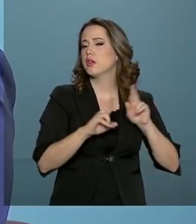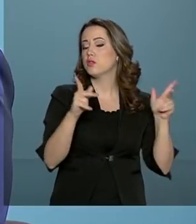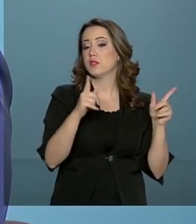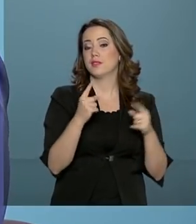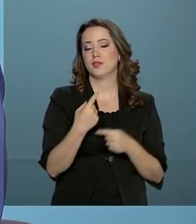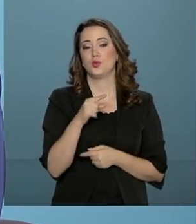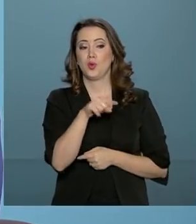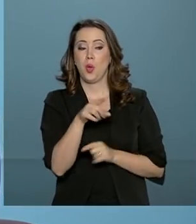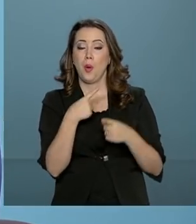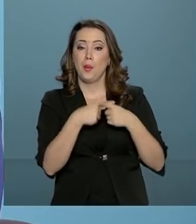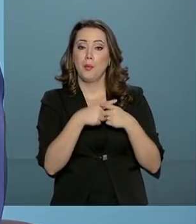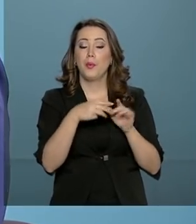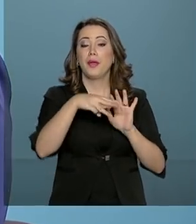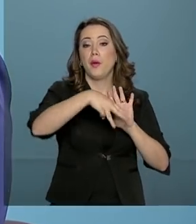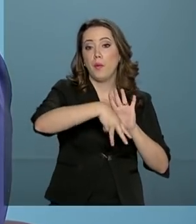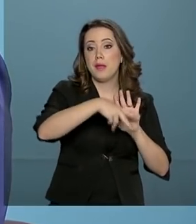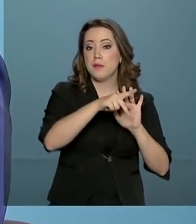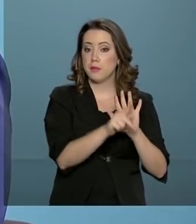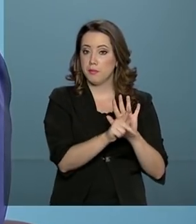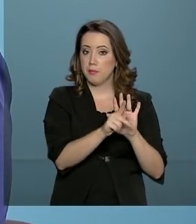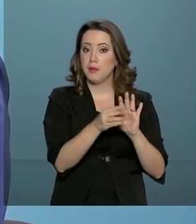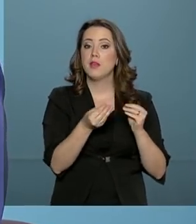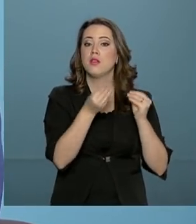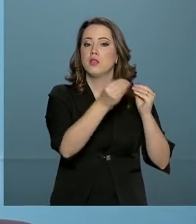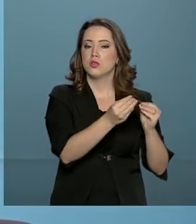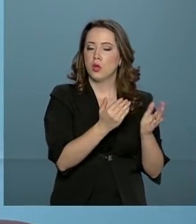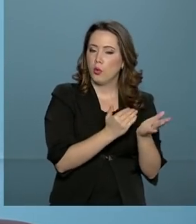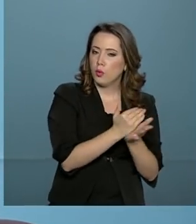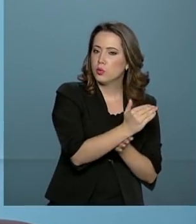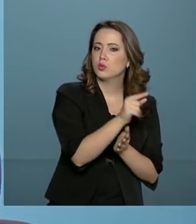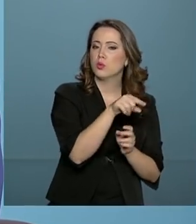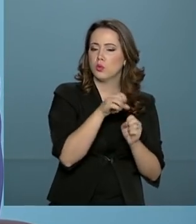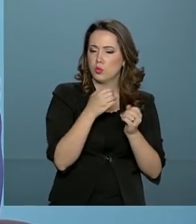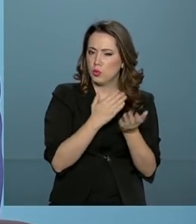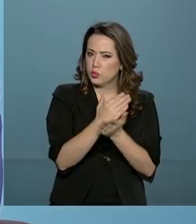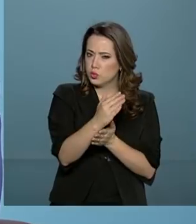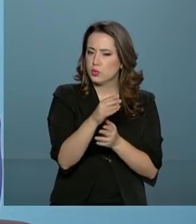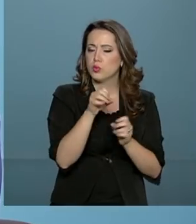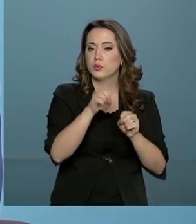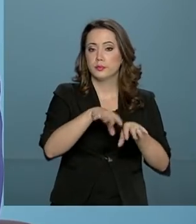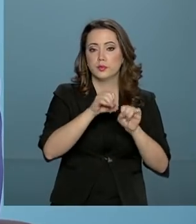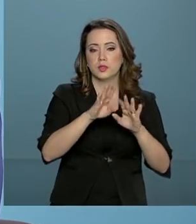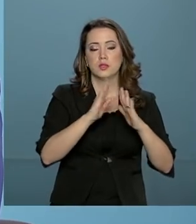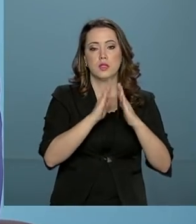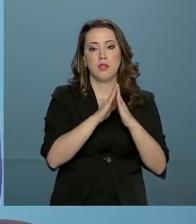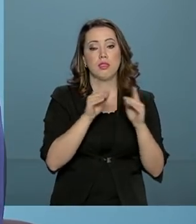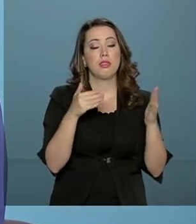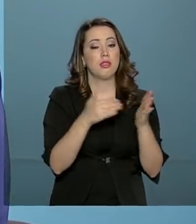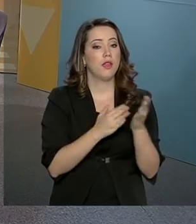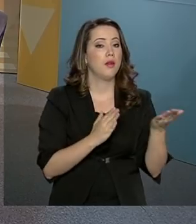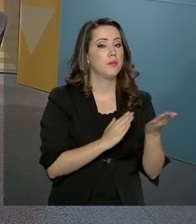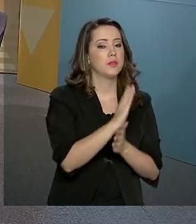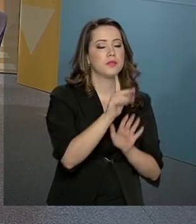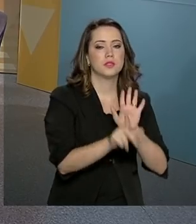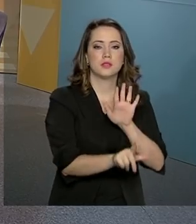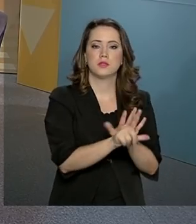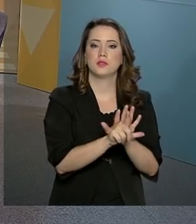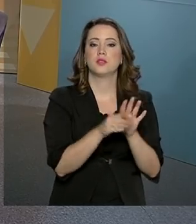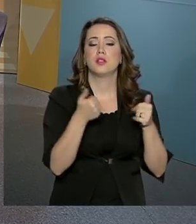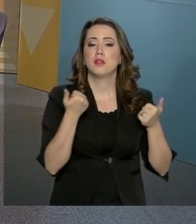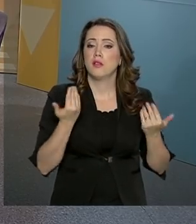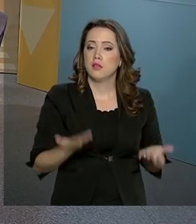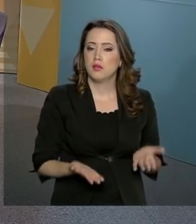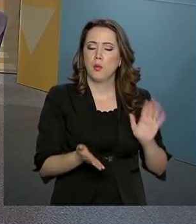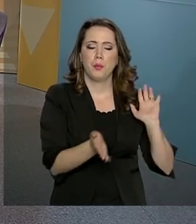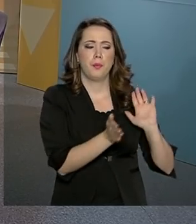já dá guarida a essas famílias, elas podem continuar ensinando em casa até a aprovação da legislação. Então, vem aí como